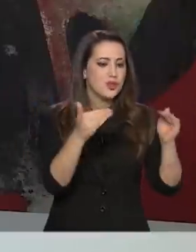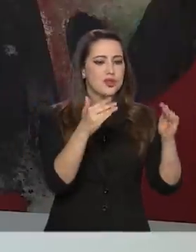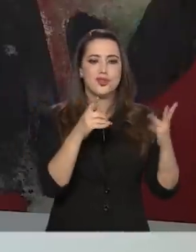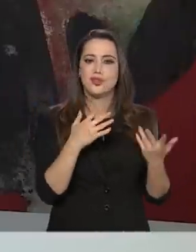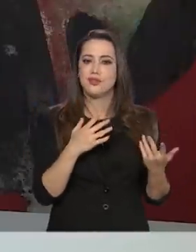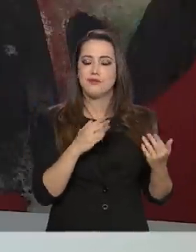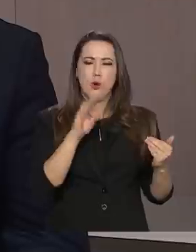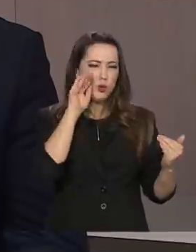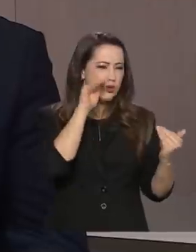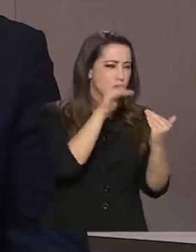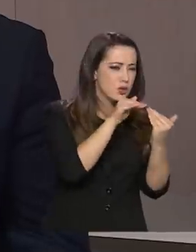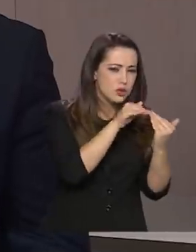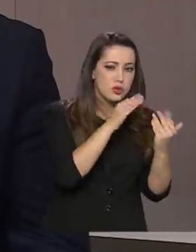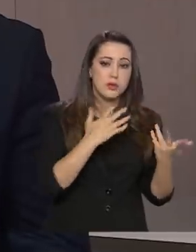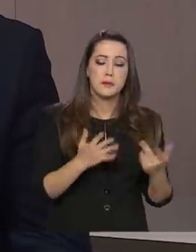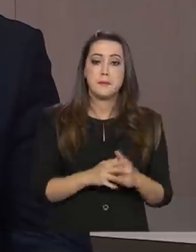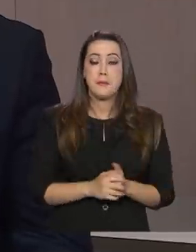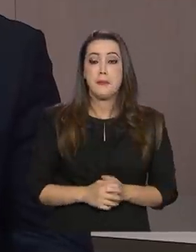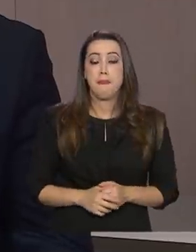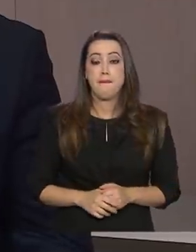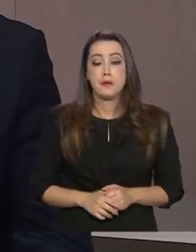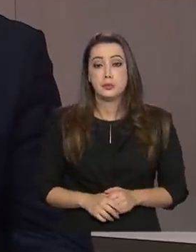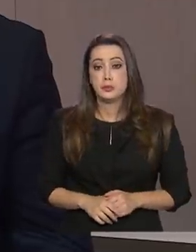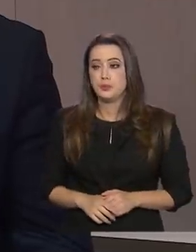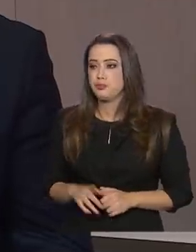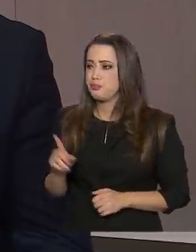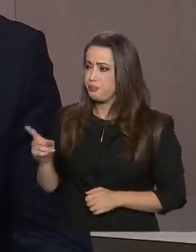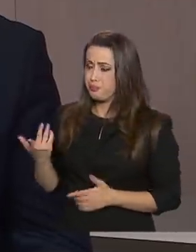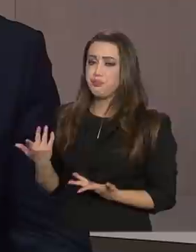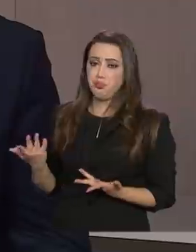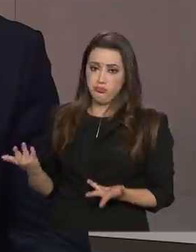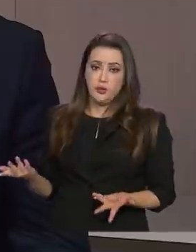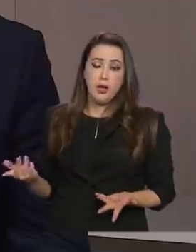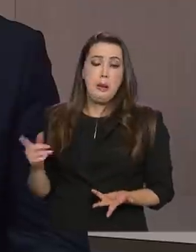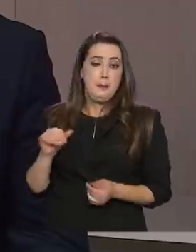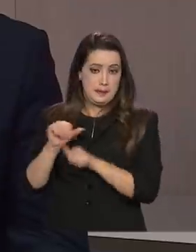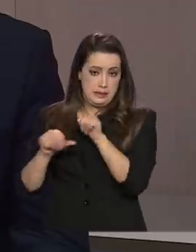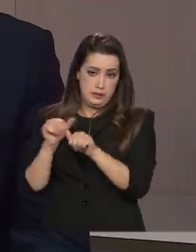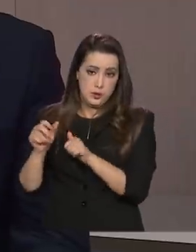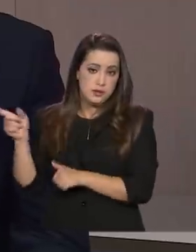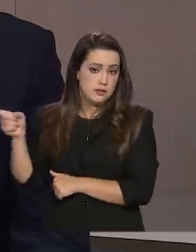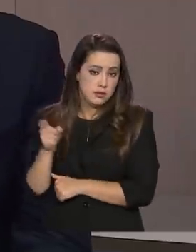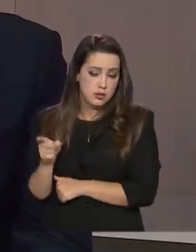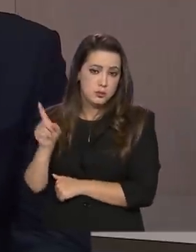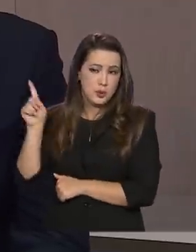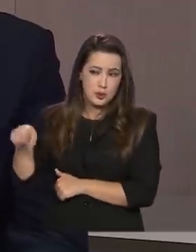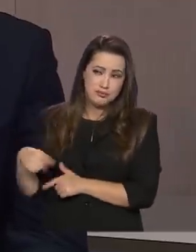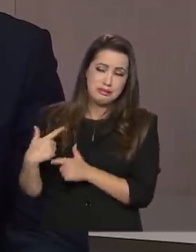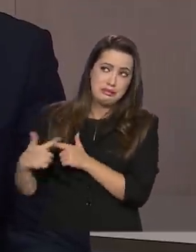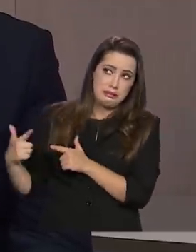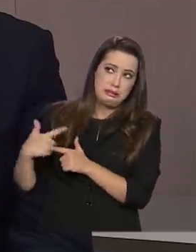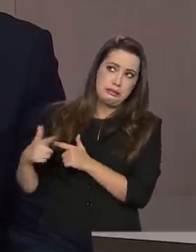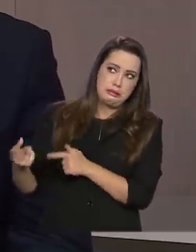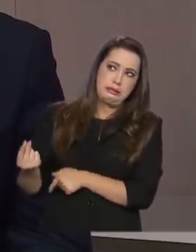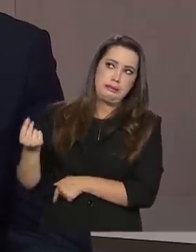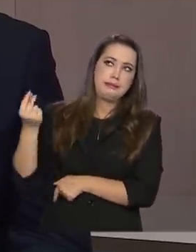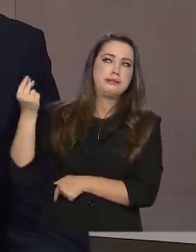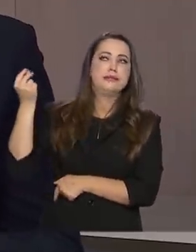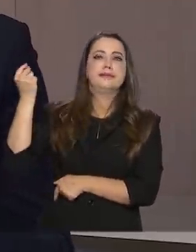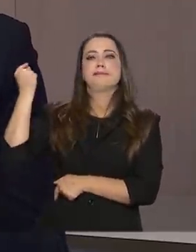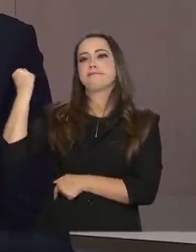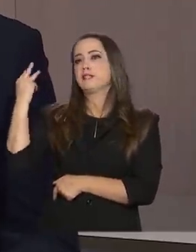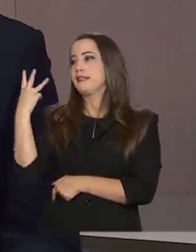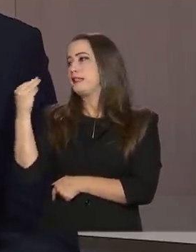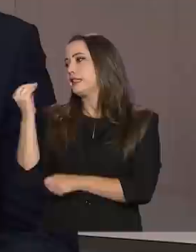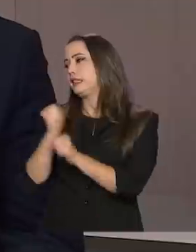essenciais para isso. Agora, a reforma tributária, ela é uma questão que há 30 anos é discutida em Brasília,